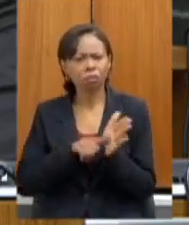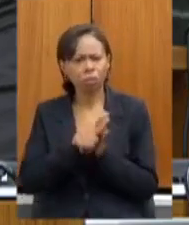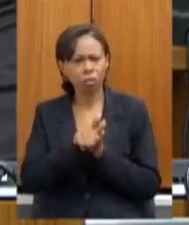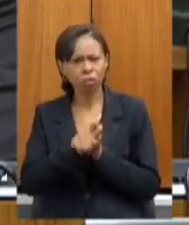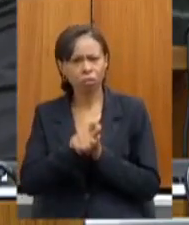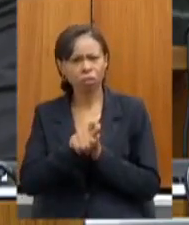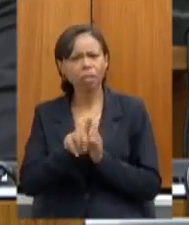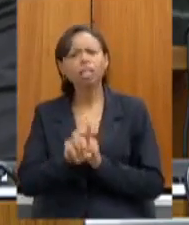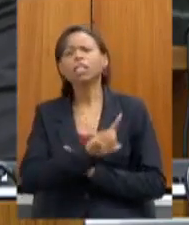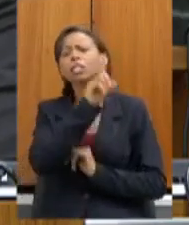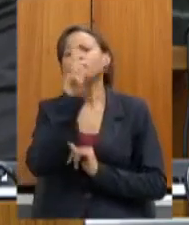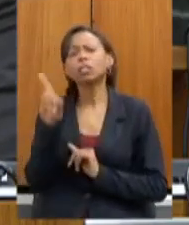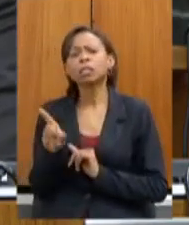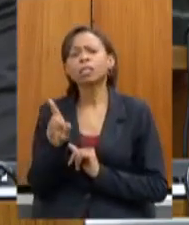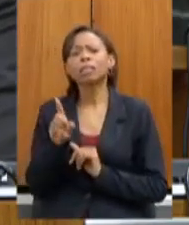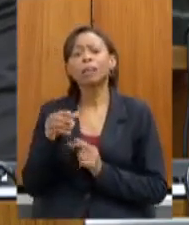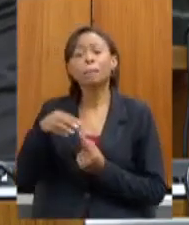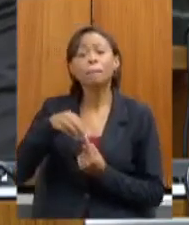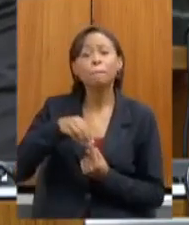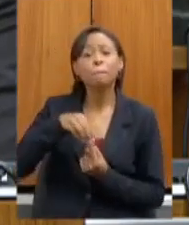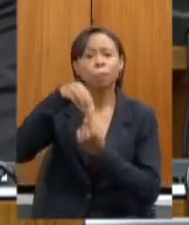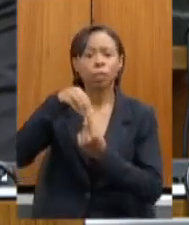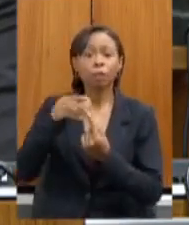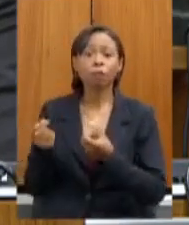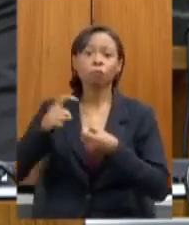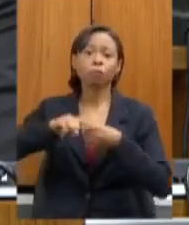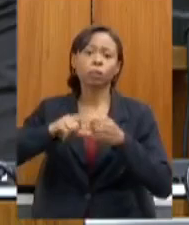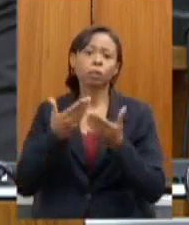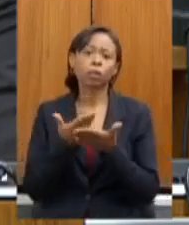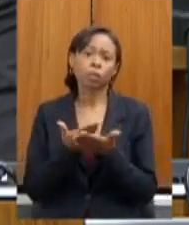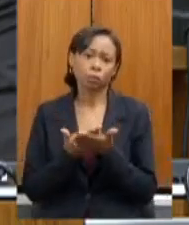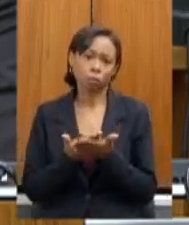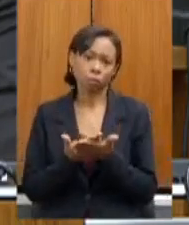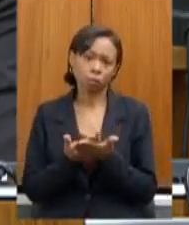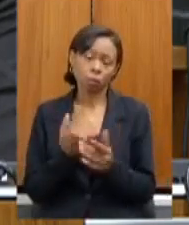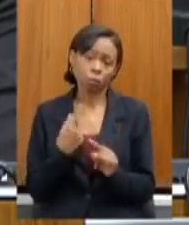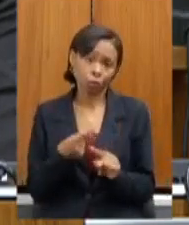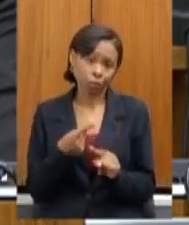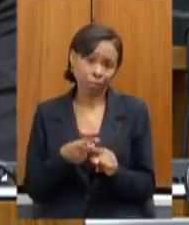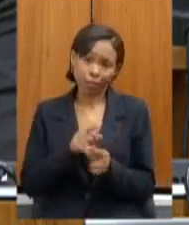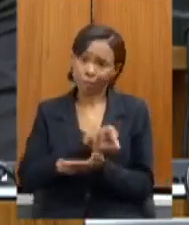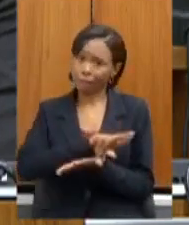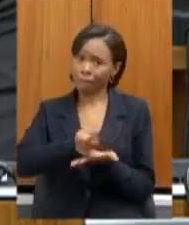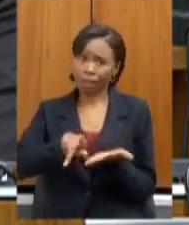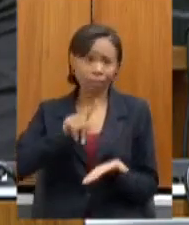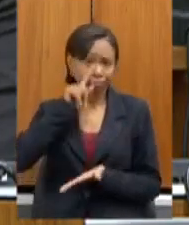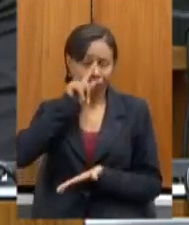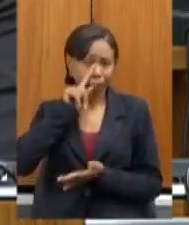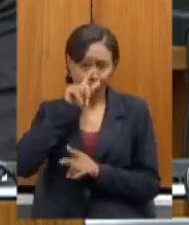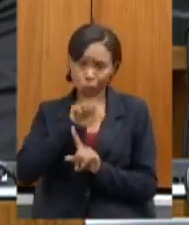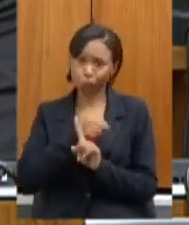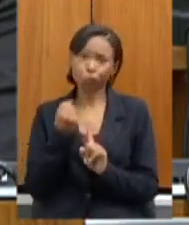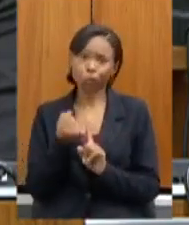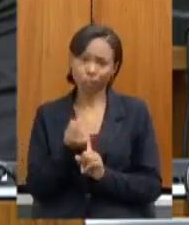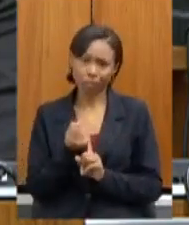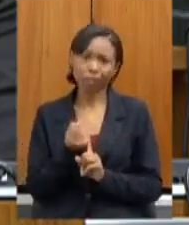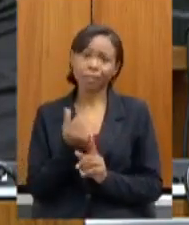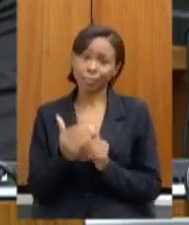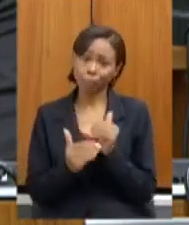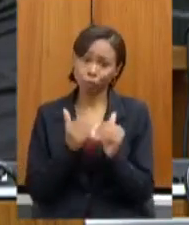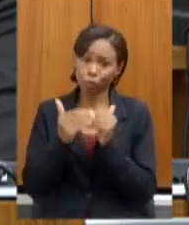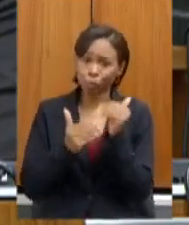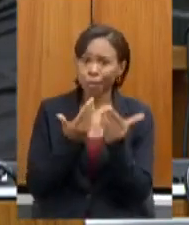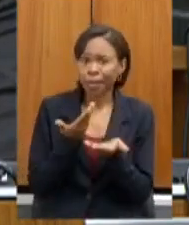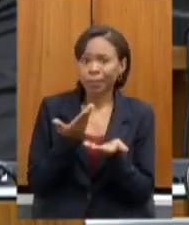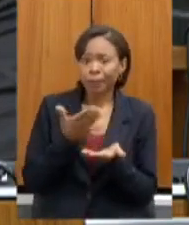priorizar mais as voltas às aulas uma vez que há vários riscos sociais de desenvolvimento educacional